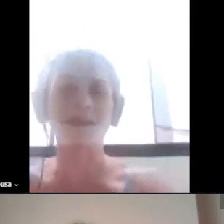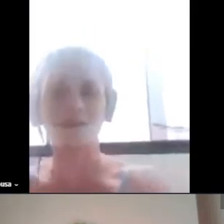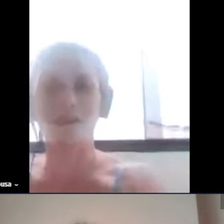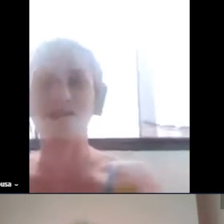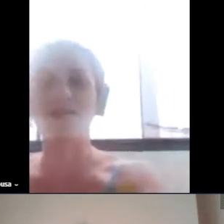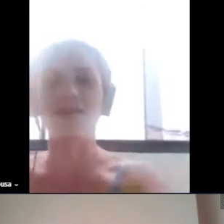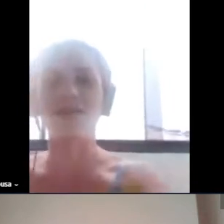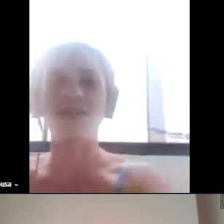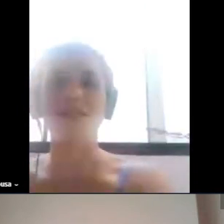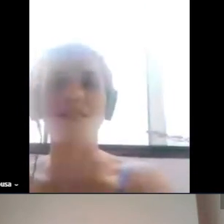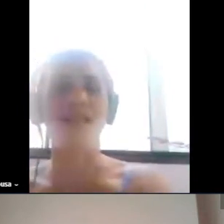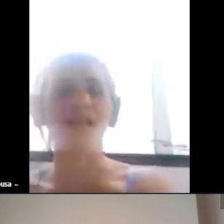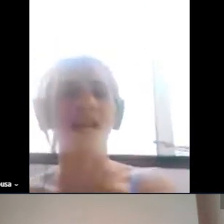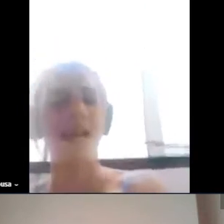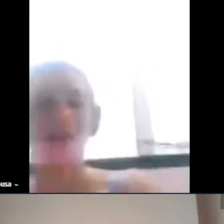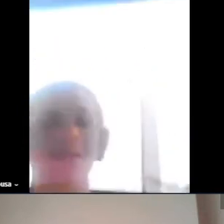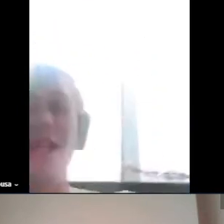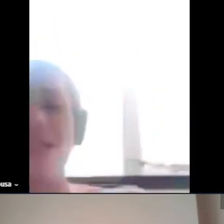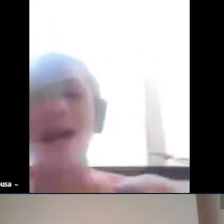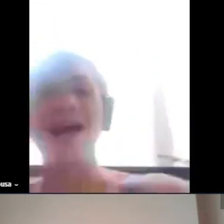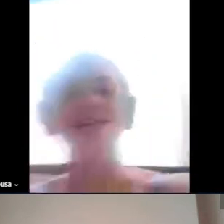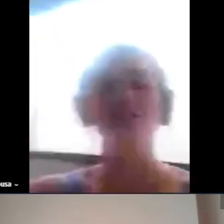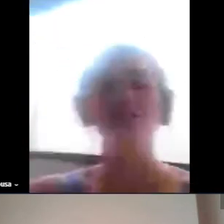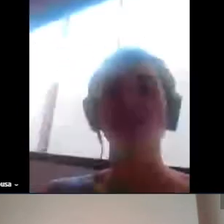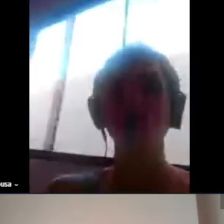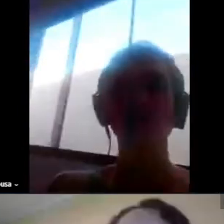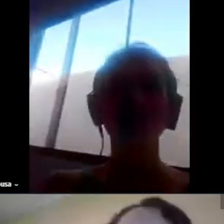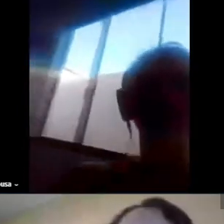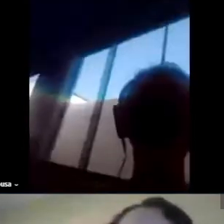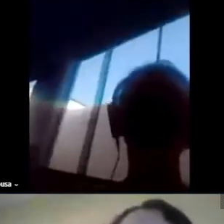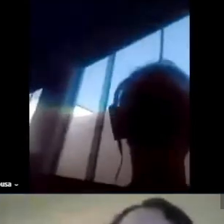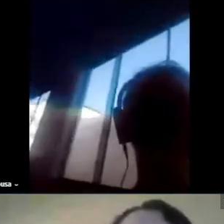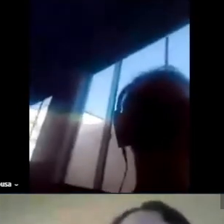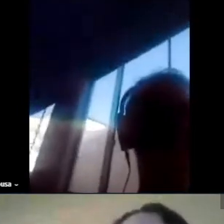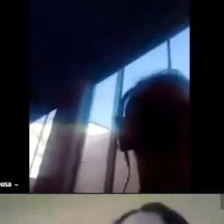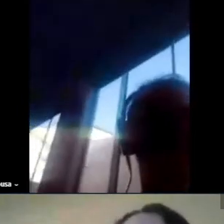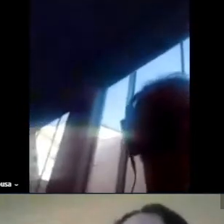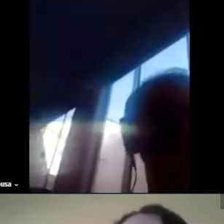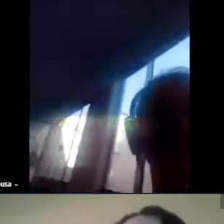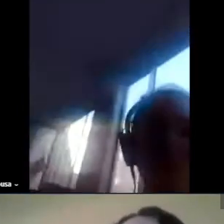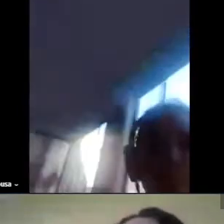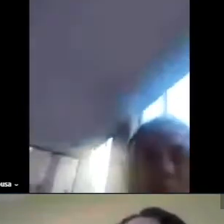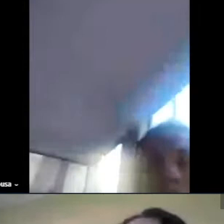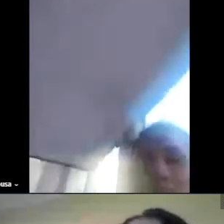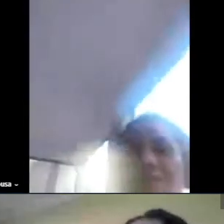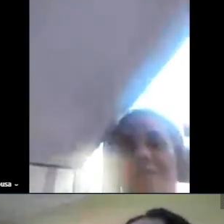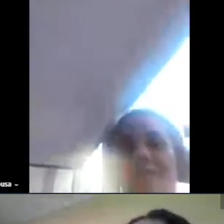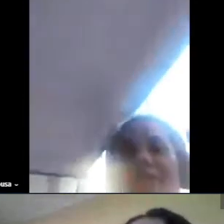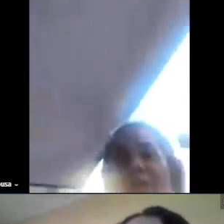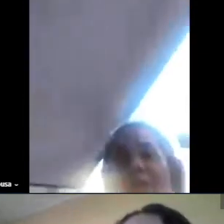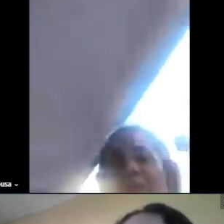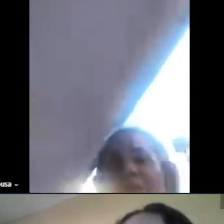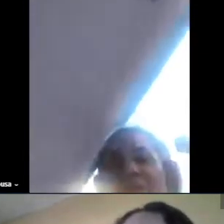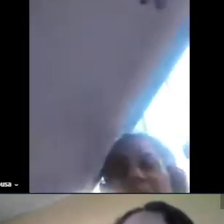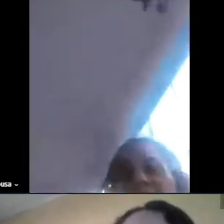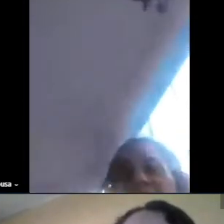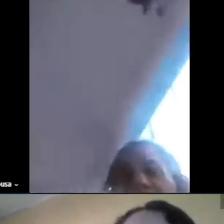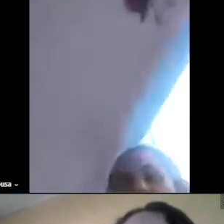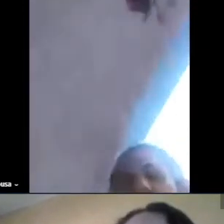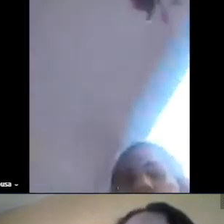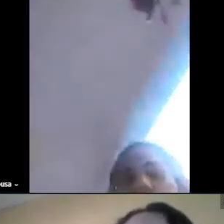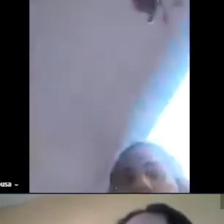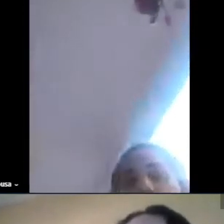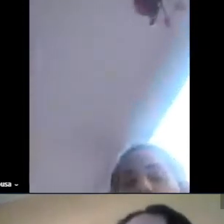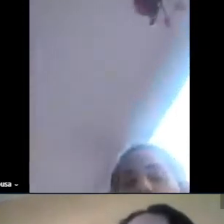eu não sei mexer nisso não mas eu só queria lhe dar os parabéns a minha câmera não tá aparecendo aqui de jeito nenhum foi top menina